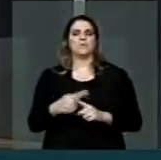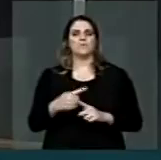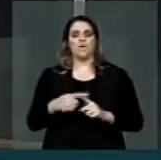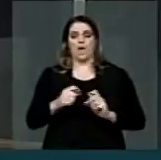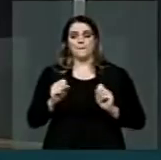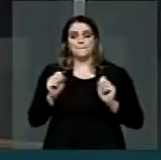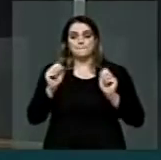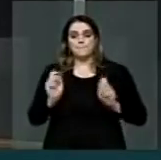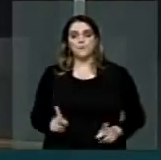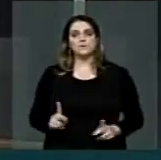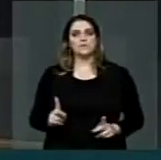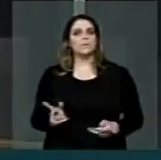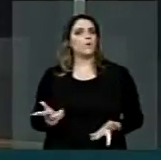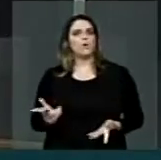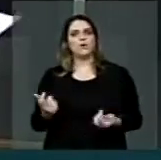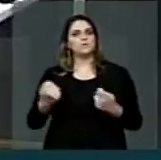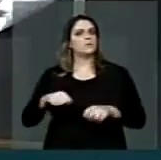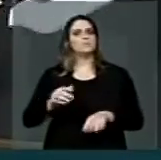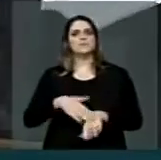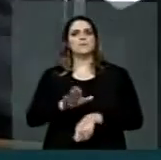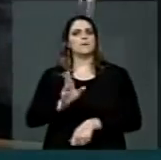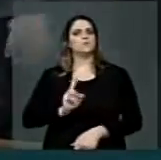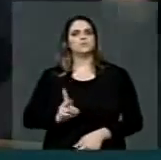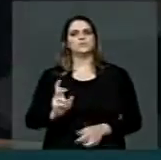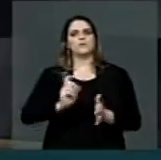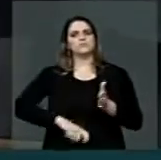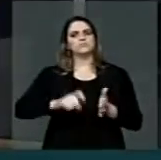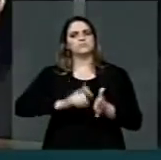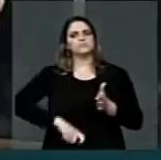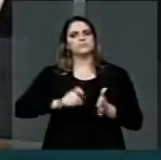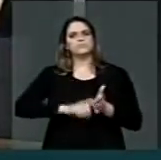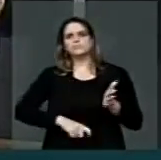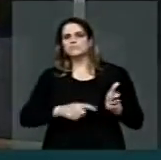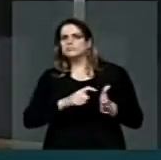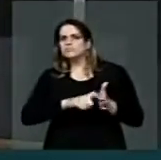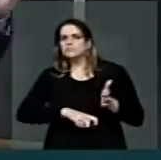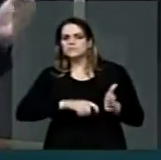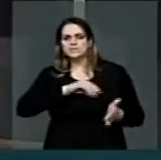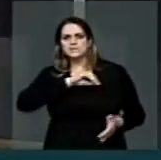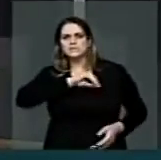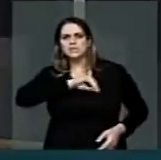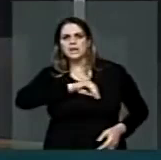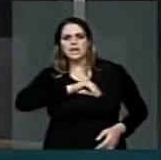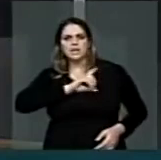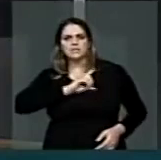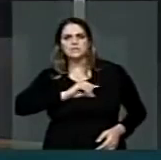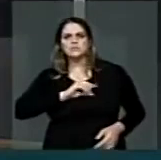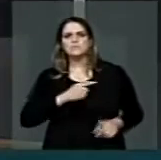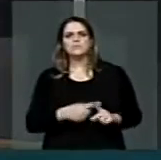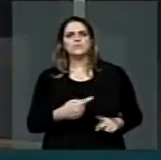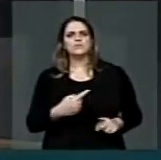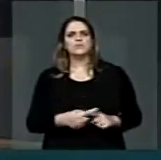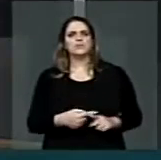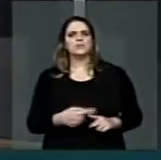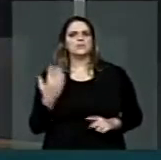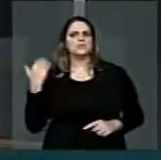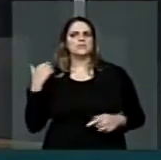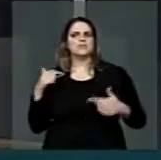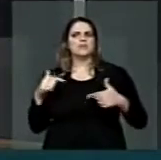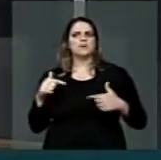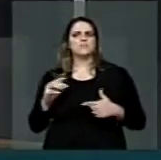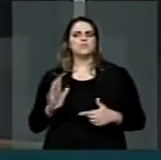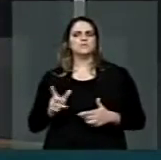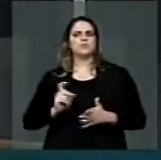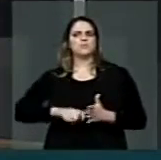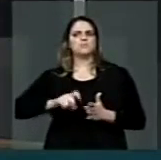cobrado com a insistência que vem, tirando dos seus proventos, do longo da sua vida, aquilo que é fruto do seu trabalho